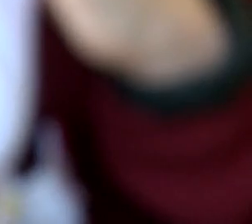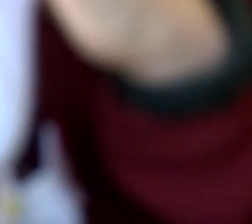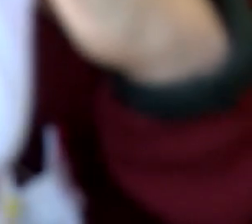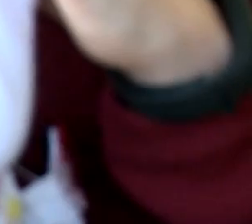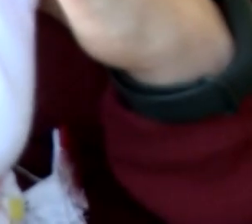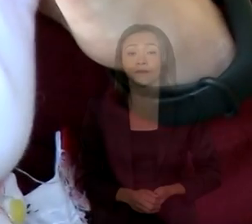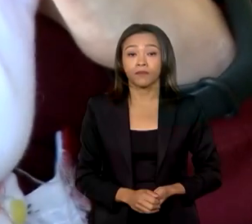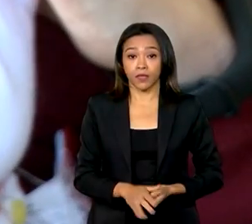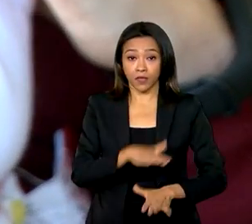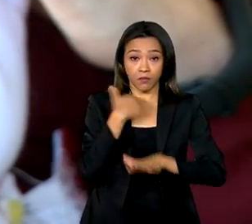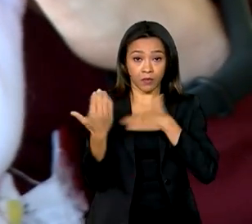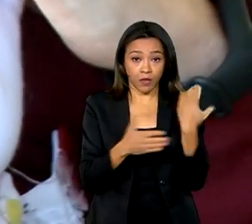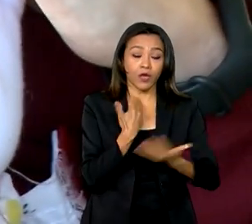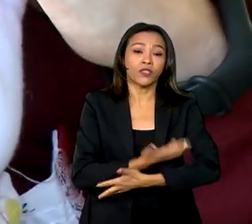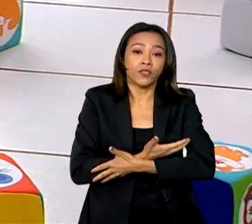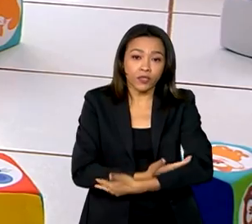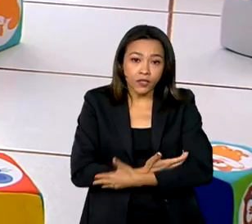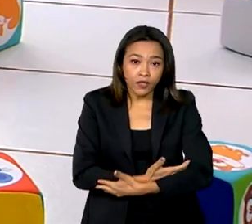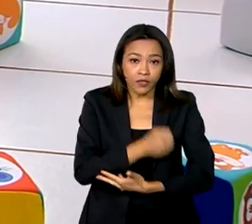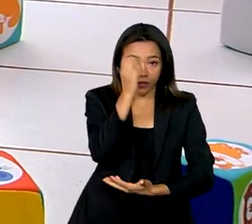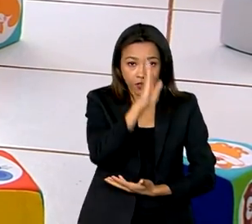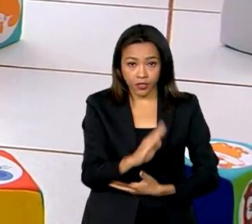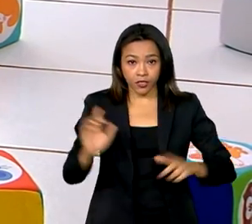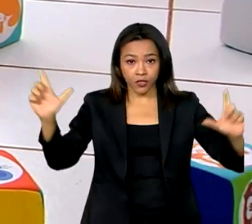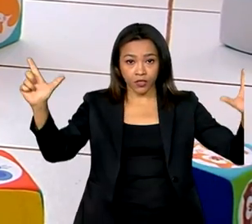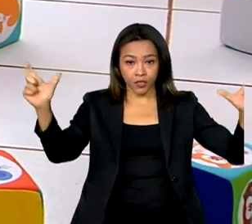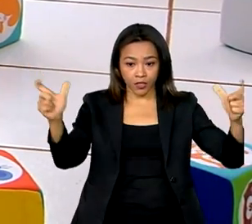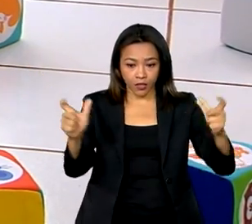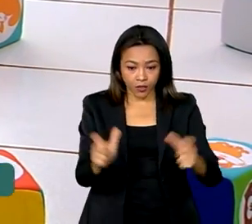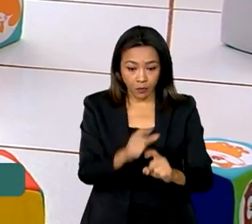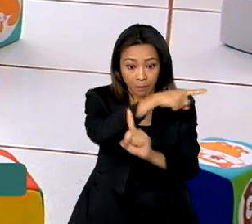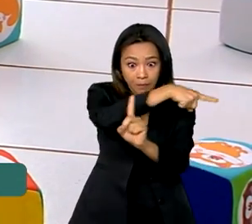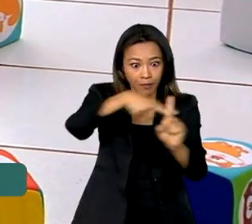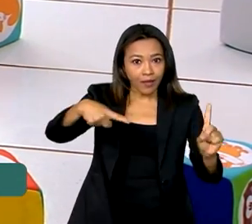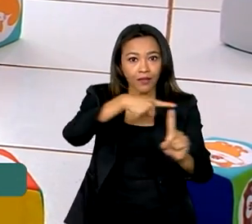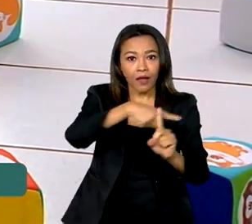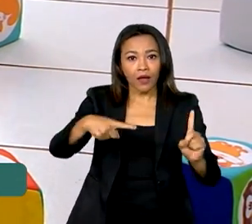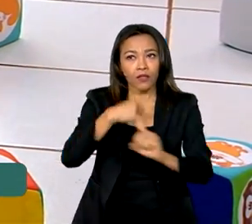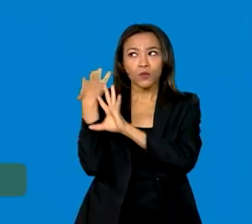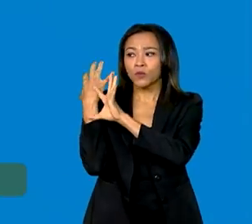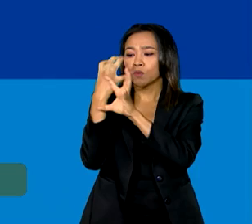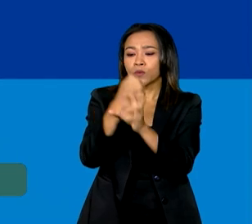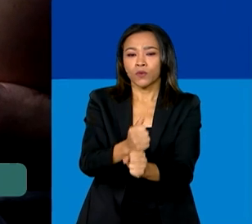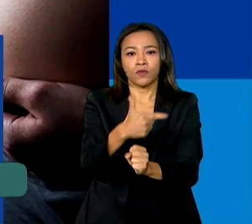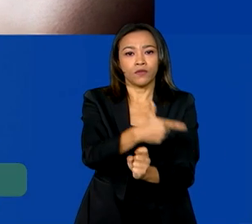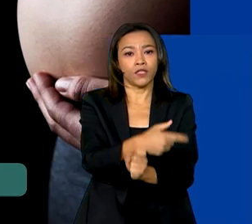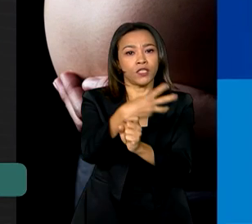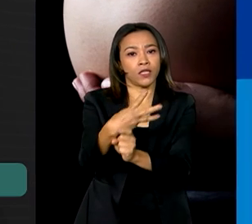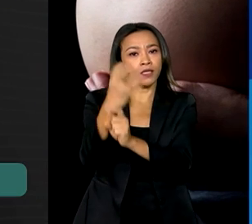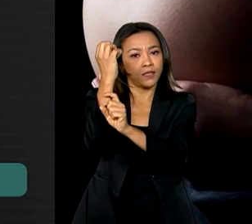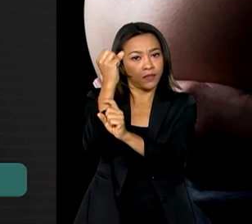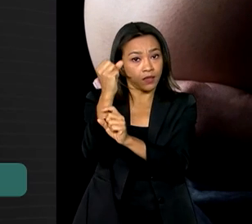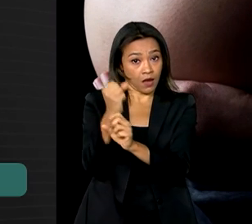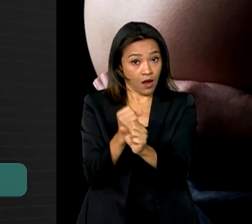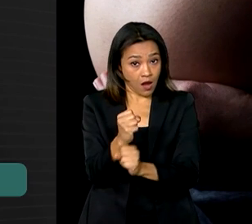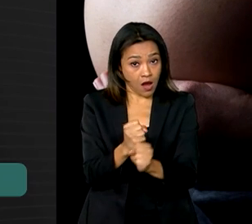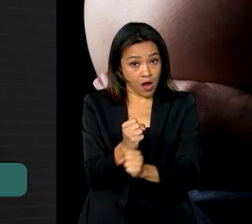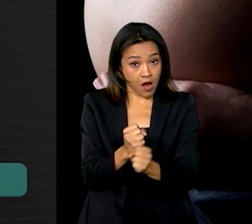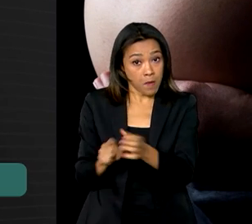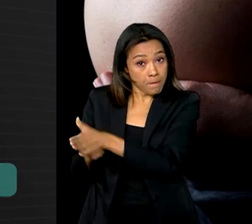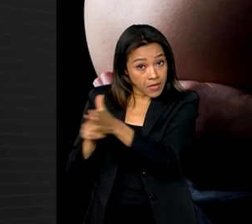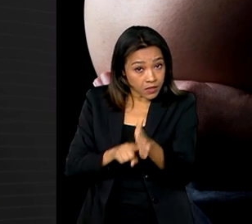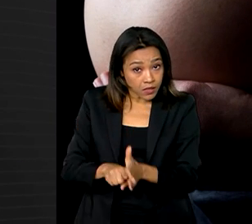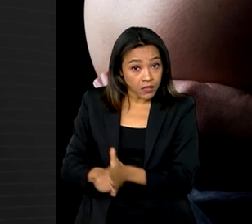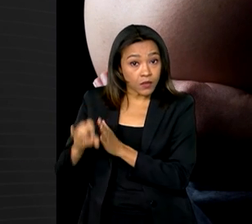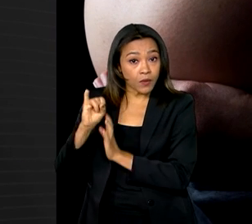A mortalidade infantil no Brasil caiu pela metade nos últimos 23 anos. Segundo pesquisa do IBGE, com dados